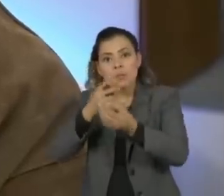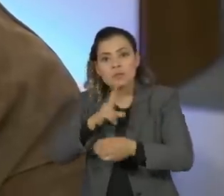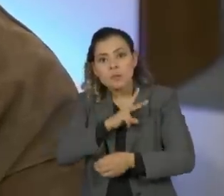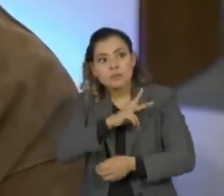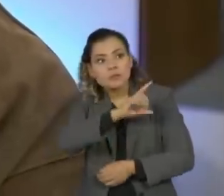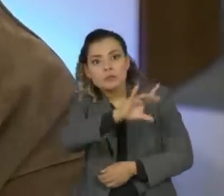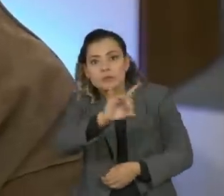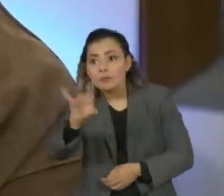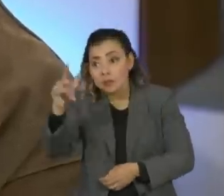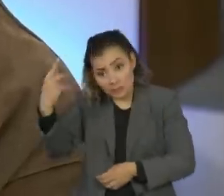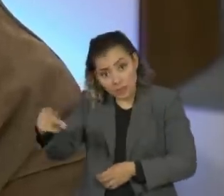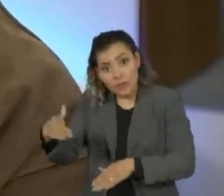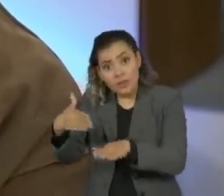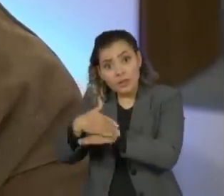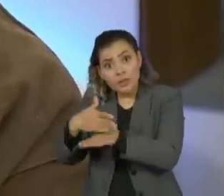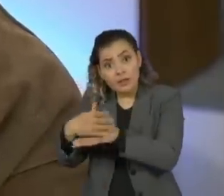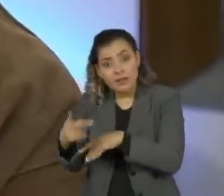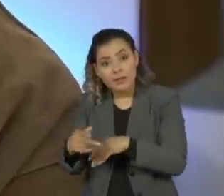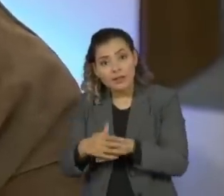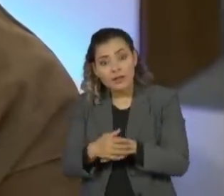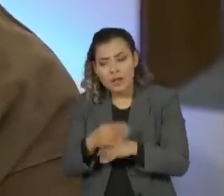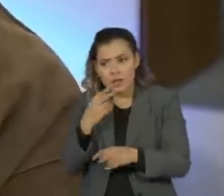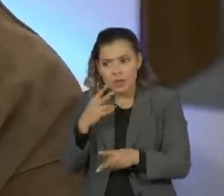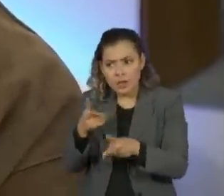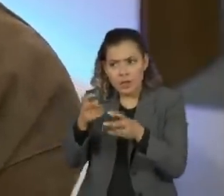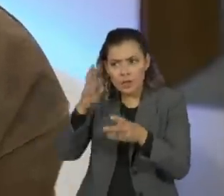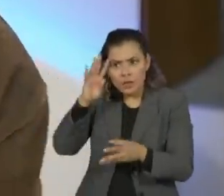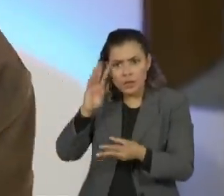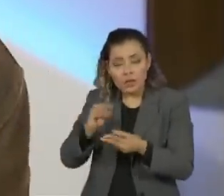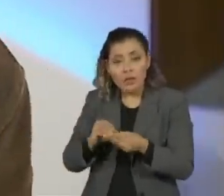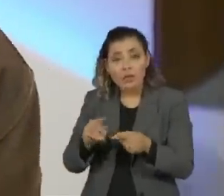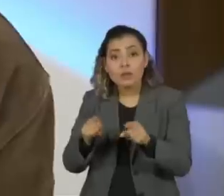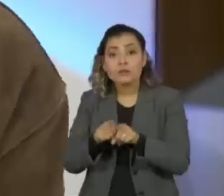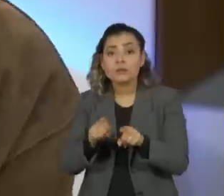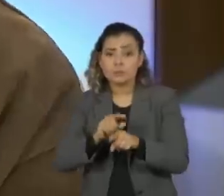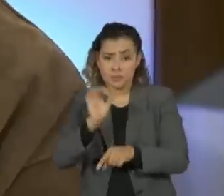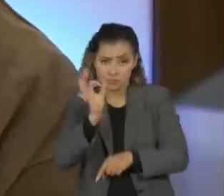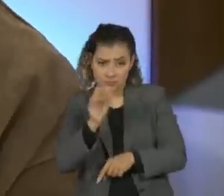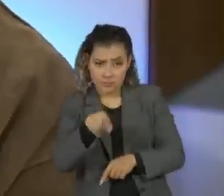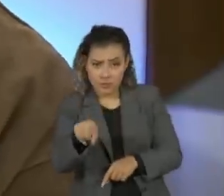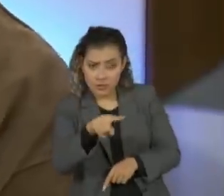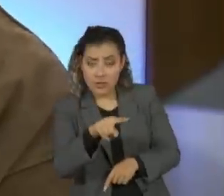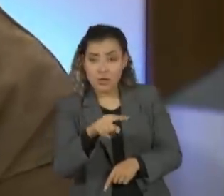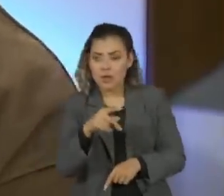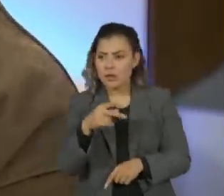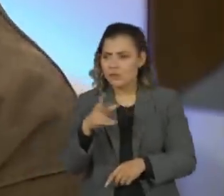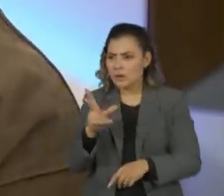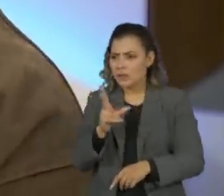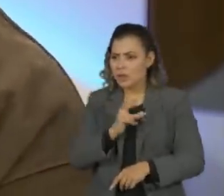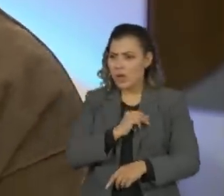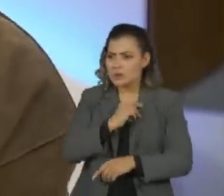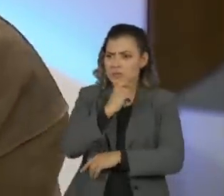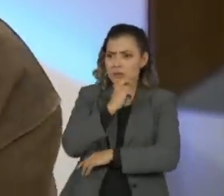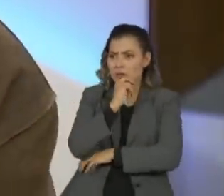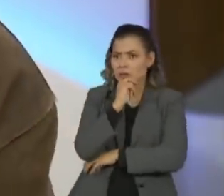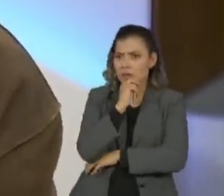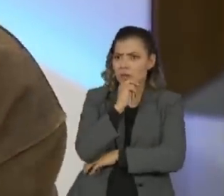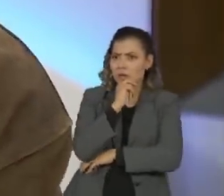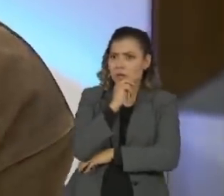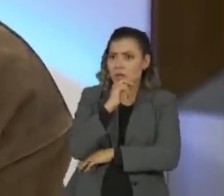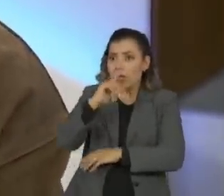e aí eu percebi uma coisa, ainda me valeu um talo, assim, Eduardo, quando eu falei assim, esses caras não é um processo de